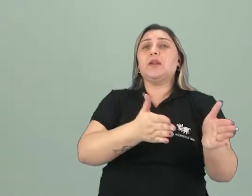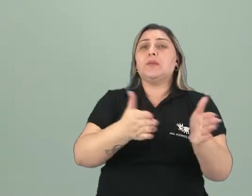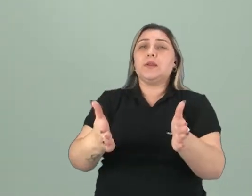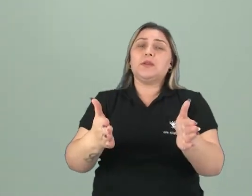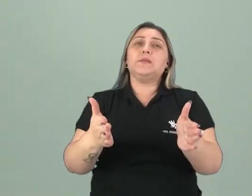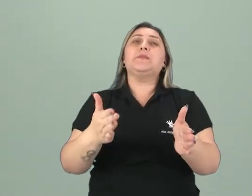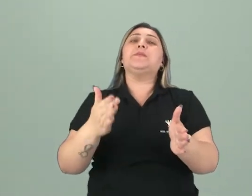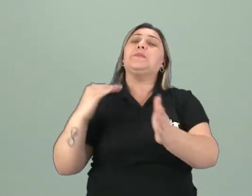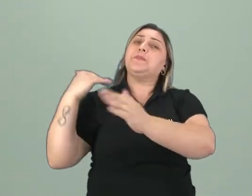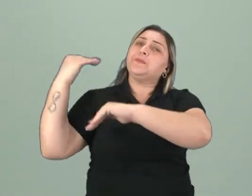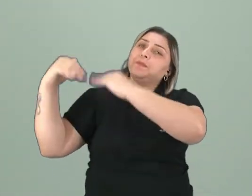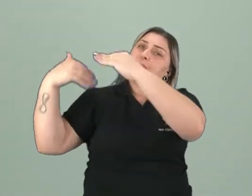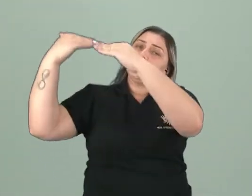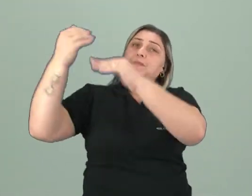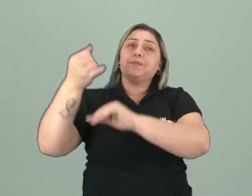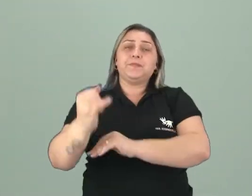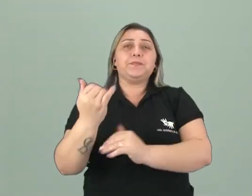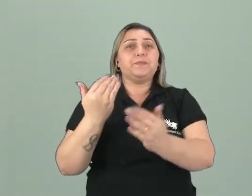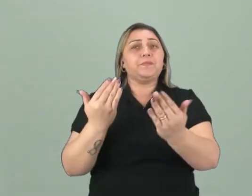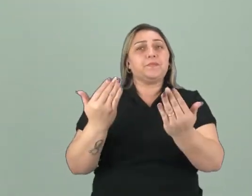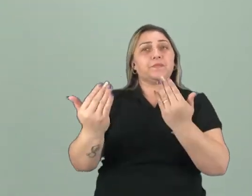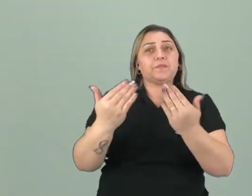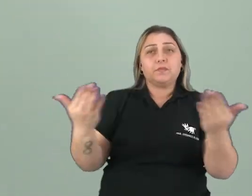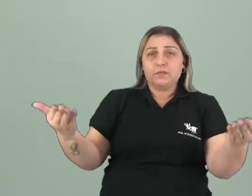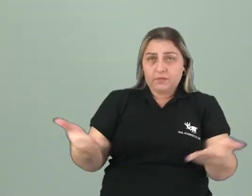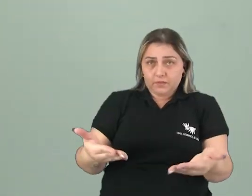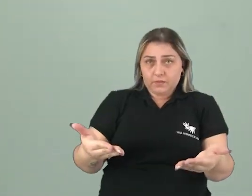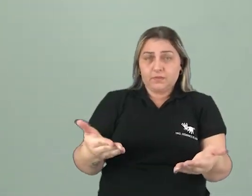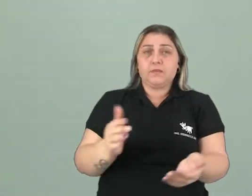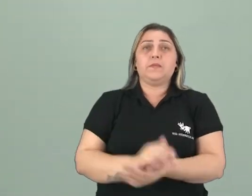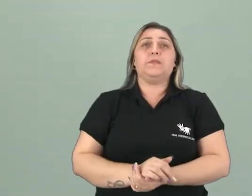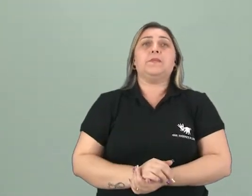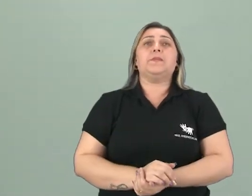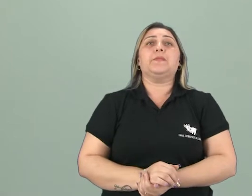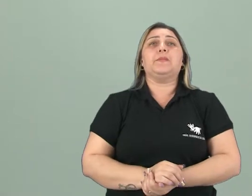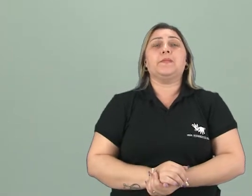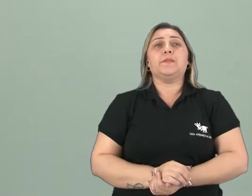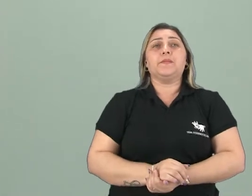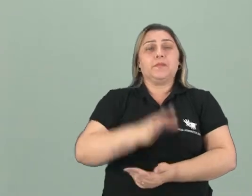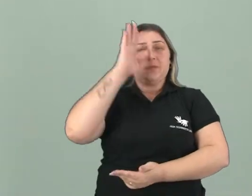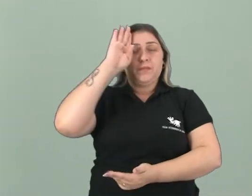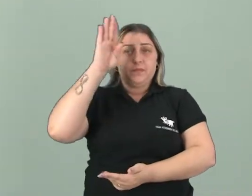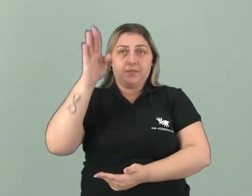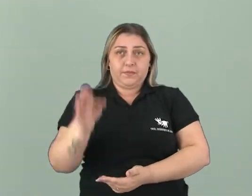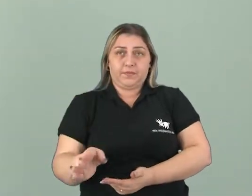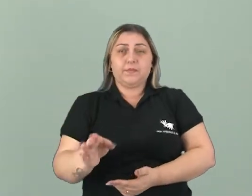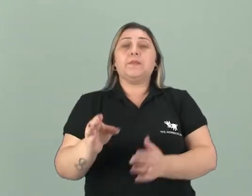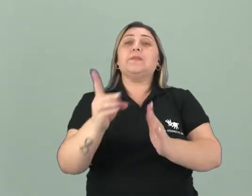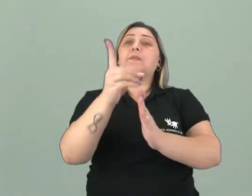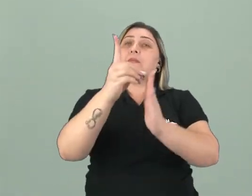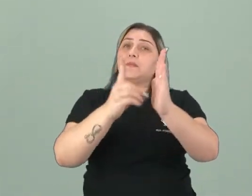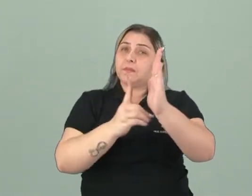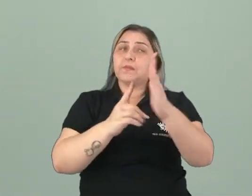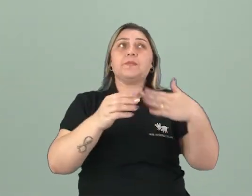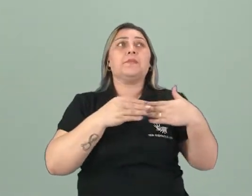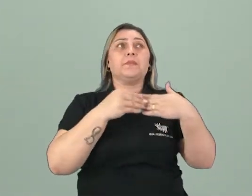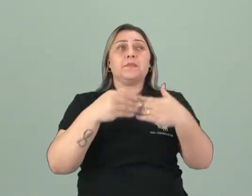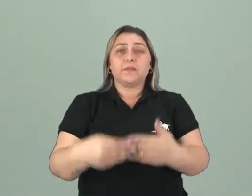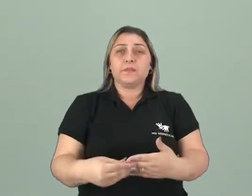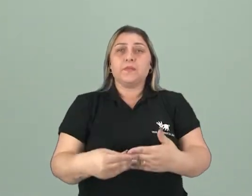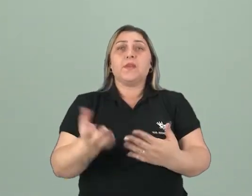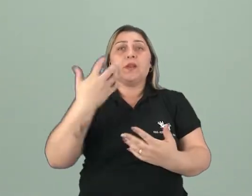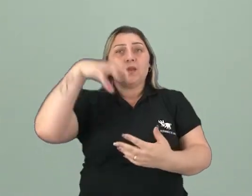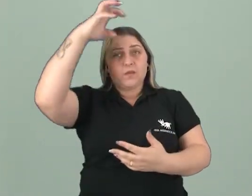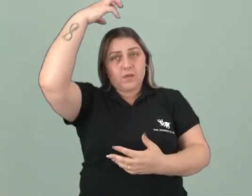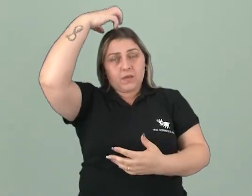desenvolvido se a gente comparar a como é hoje, certo? Então, esses eram os principais pontos que essa Declaração de Direito trazia onde